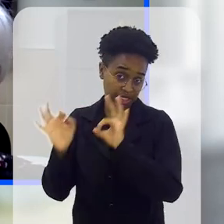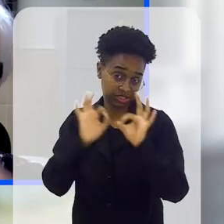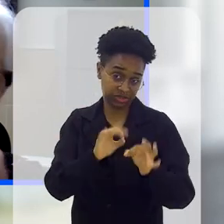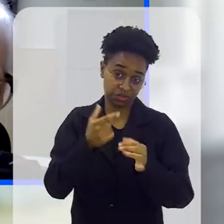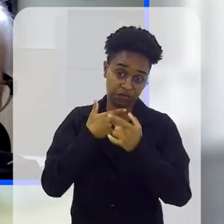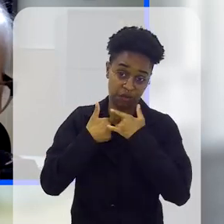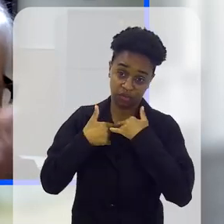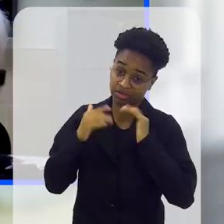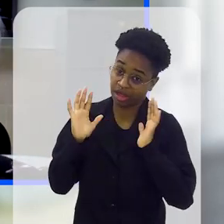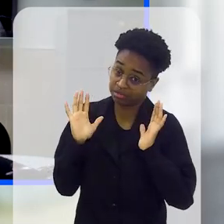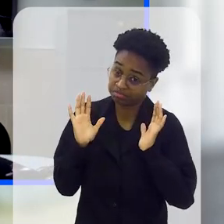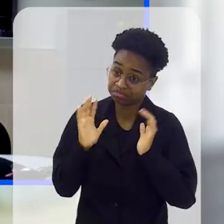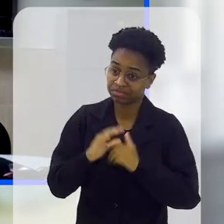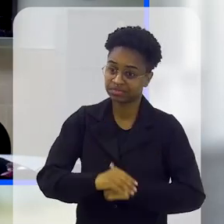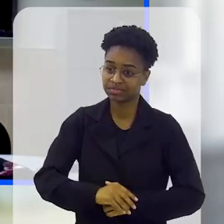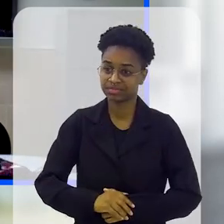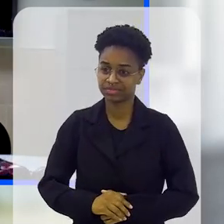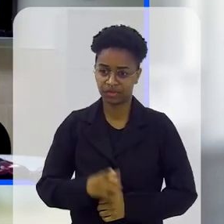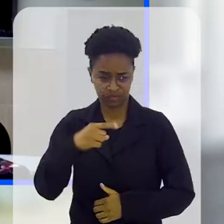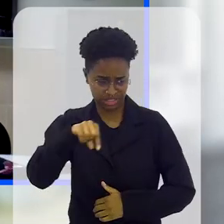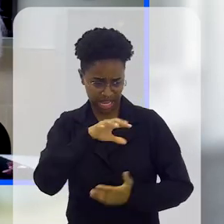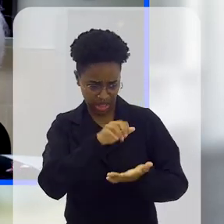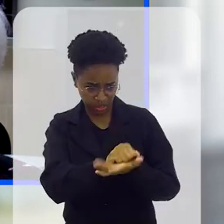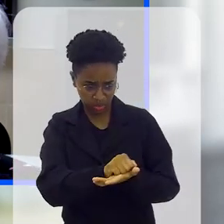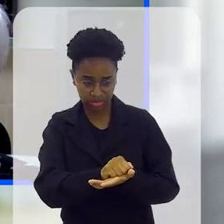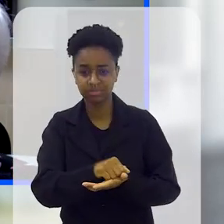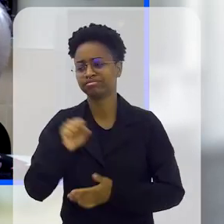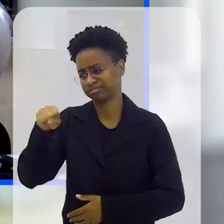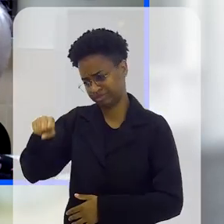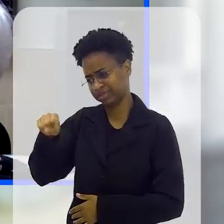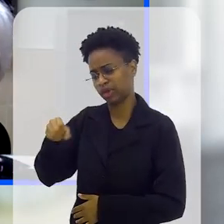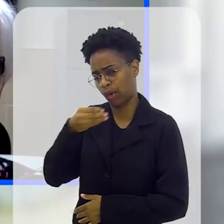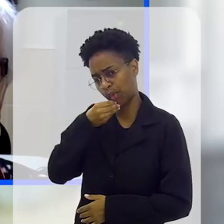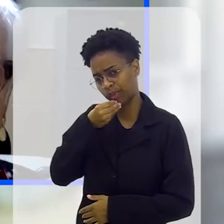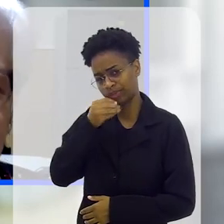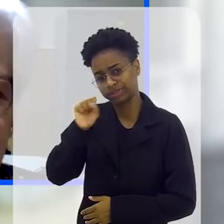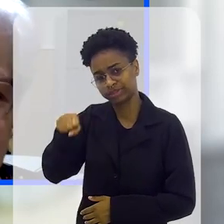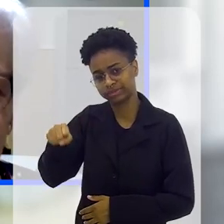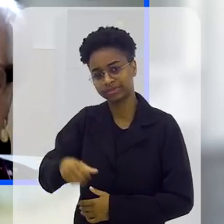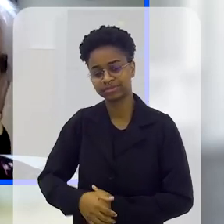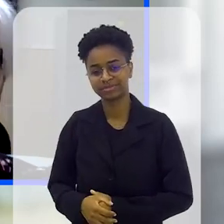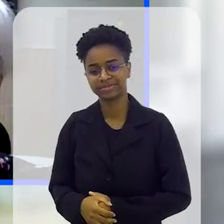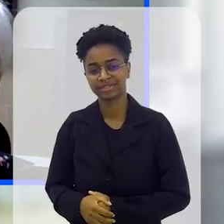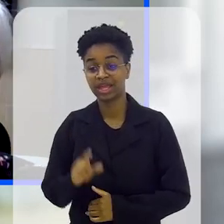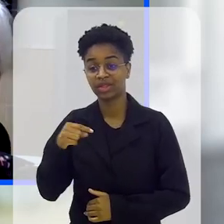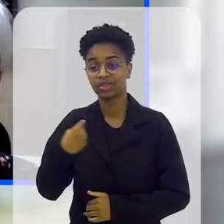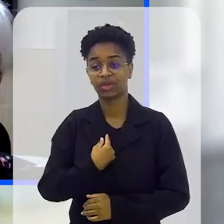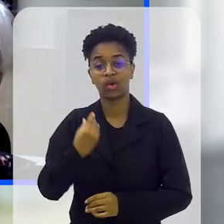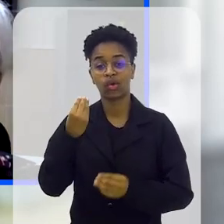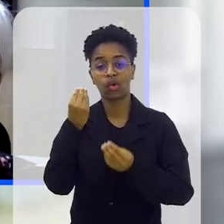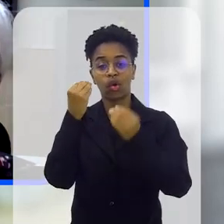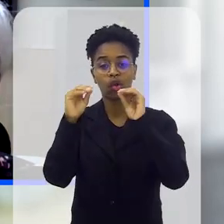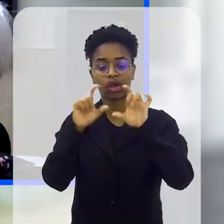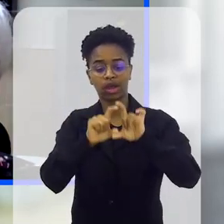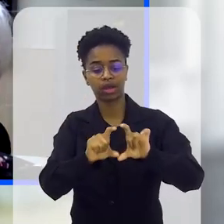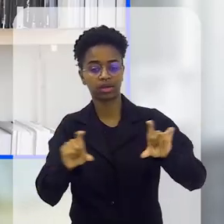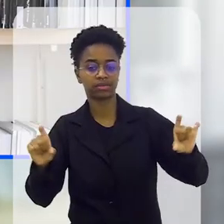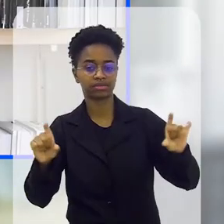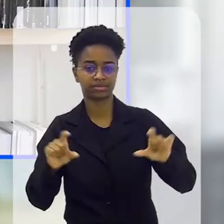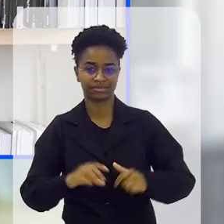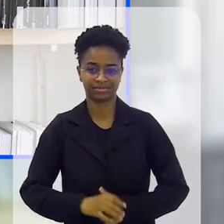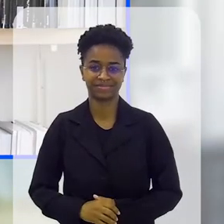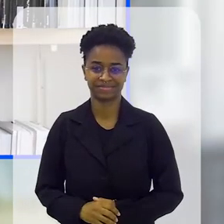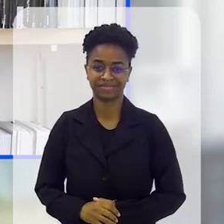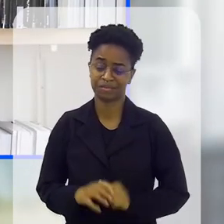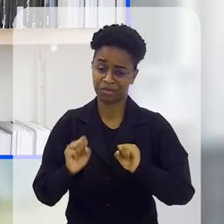se sentia ali, né? Mas vocês vão estar anotando aí? Claro que sim, quando você falar a gente vai botar ali